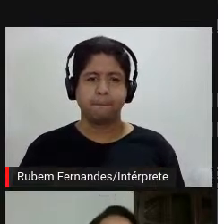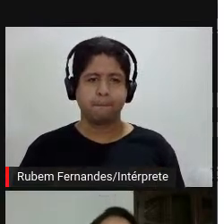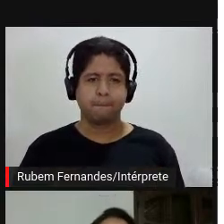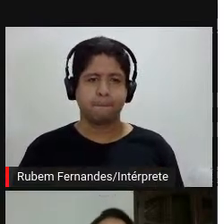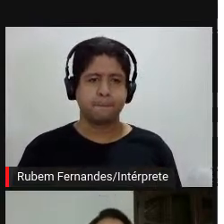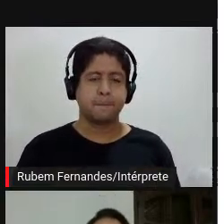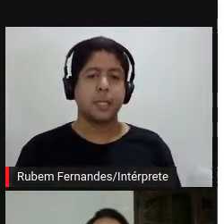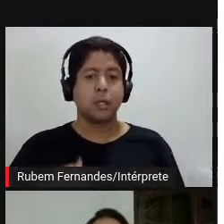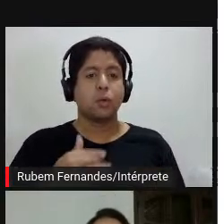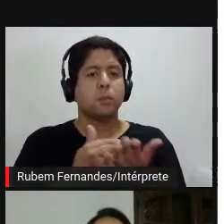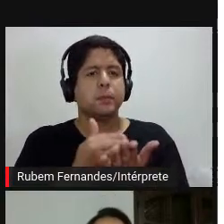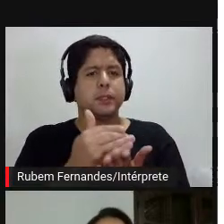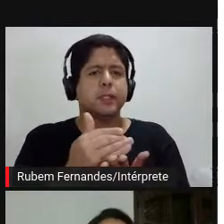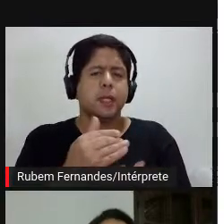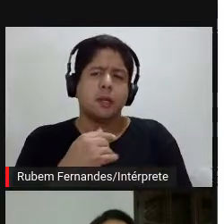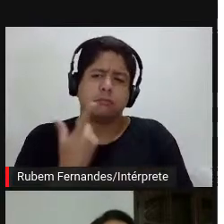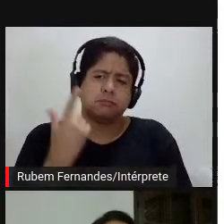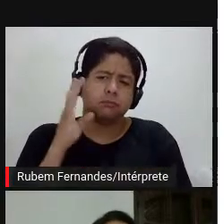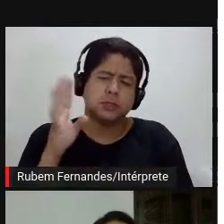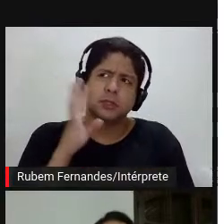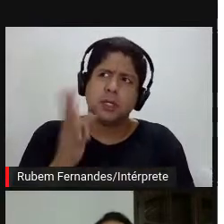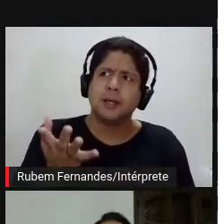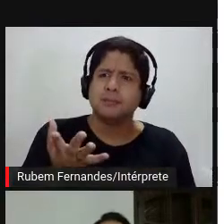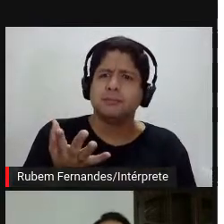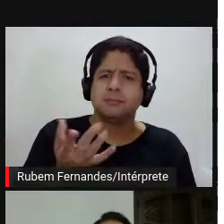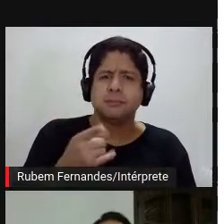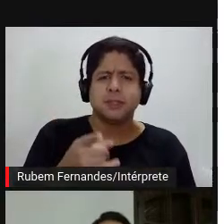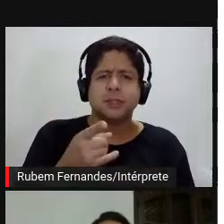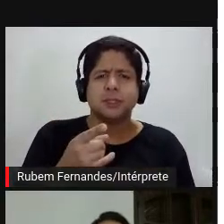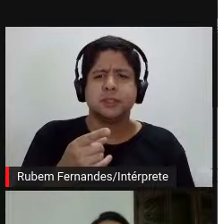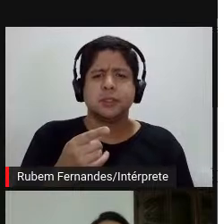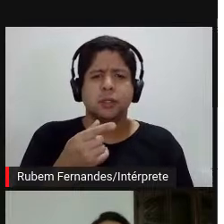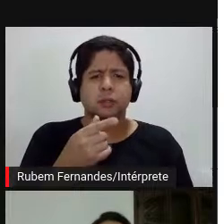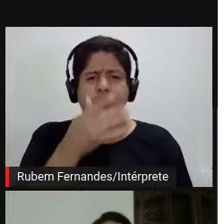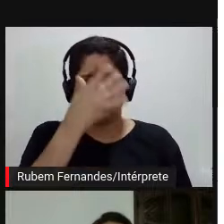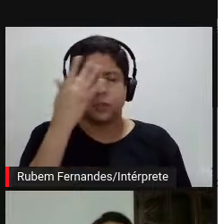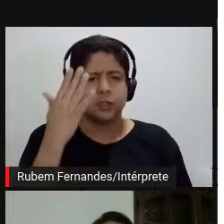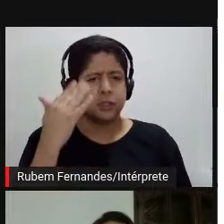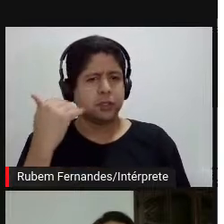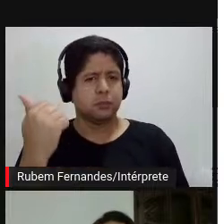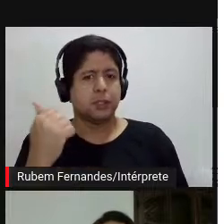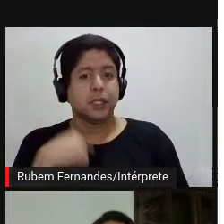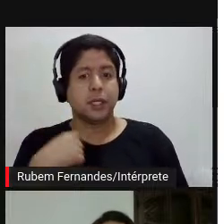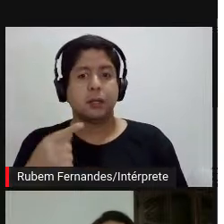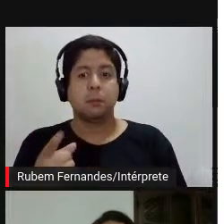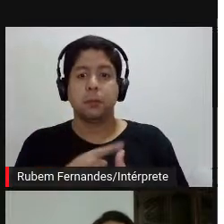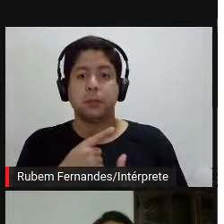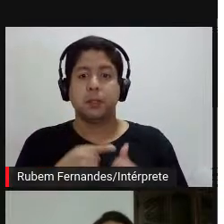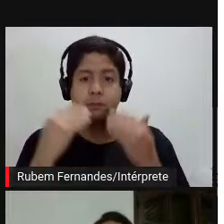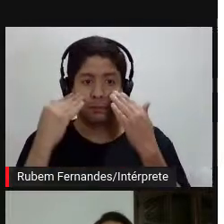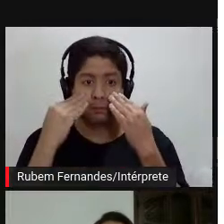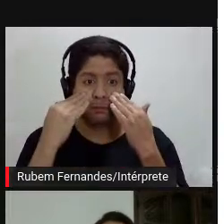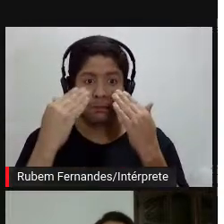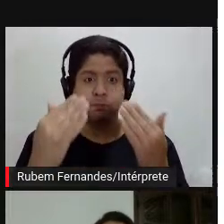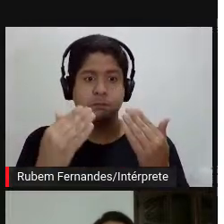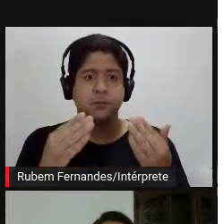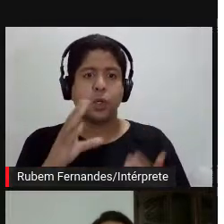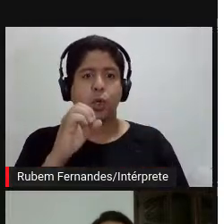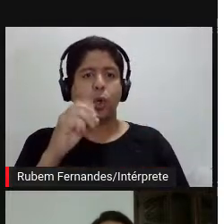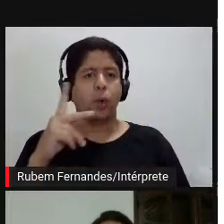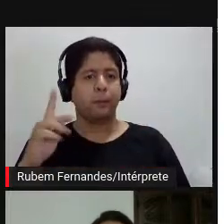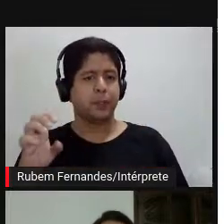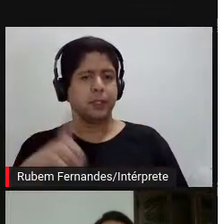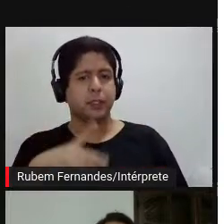comecei a questionar, poxa, é foto de 66, que o Hélio Oiticica chamou de primeira manifestação ambiental, é a primeira foto, você vê as crianças